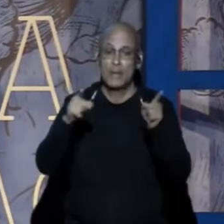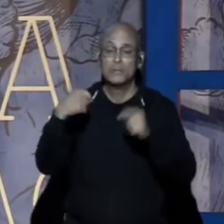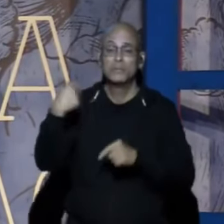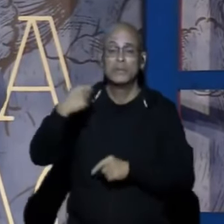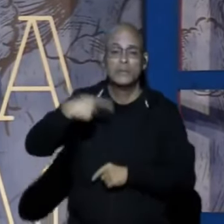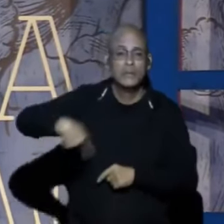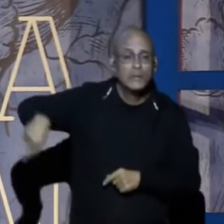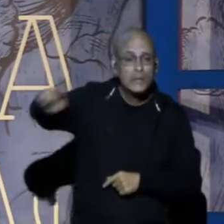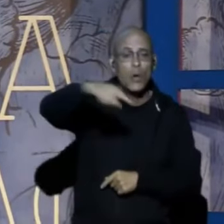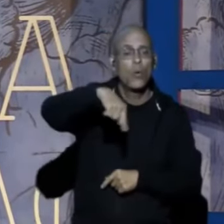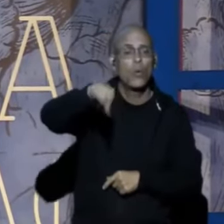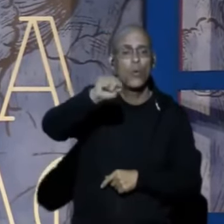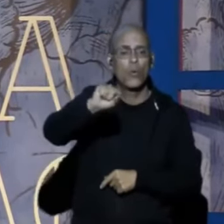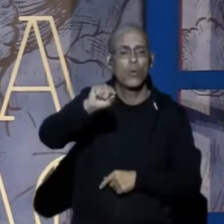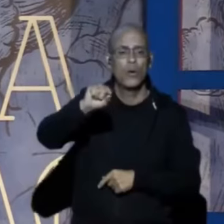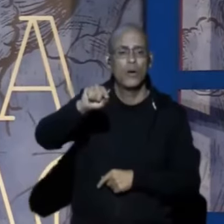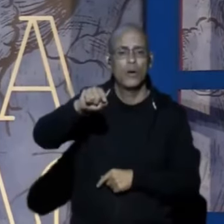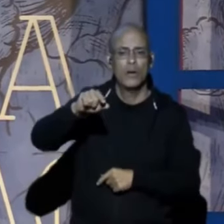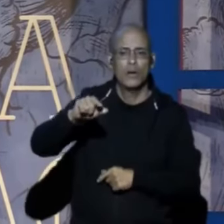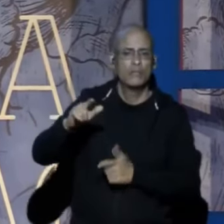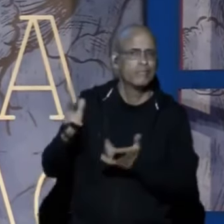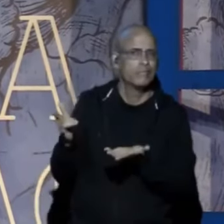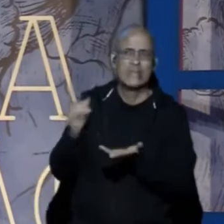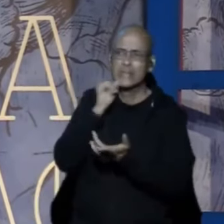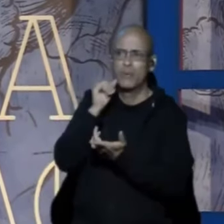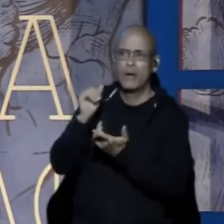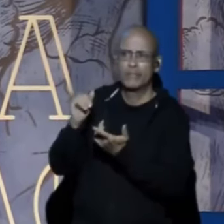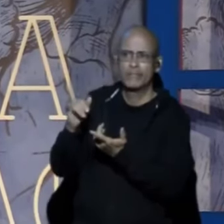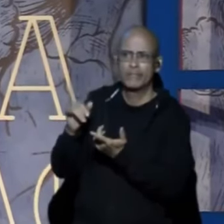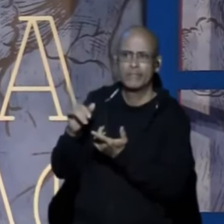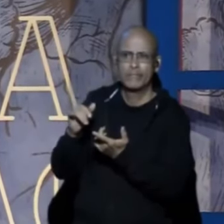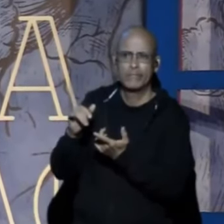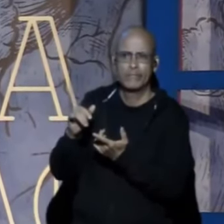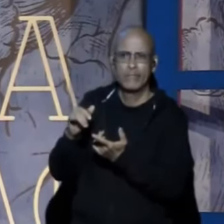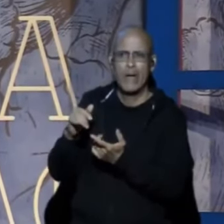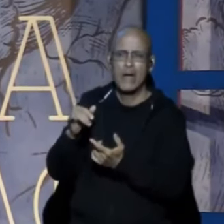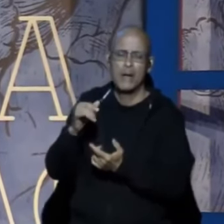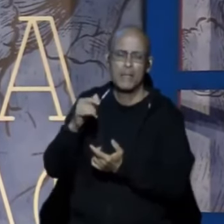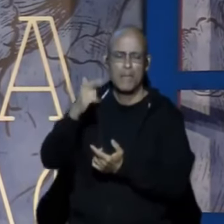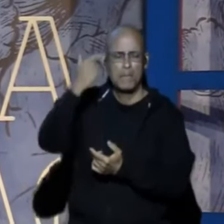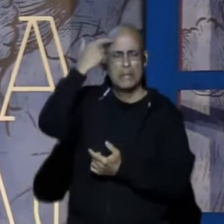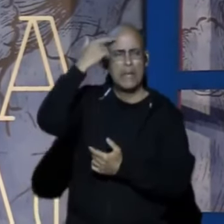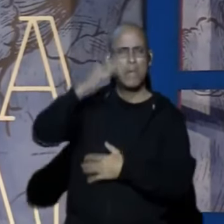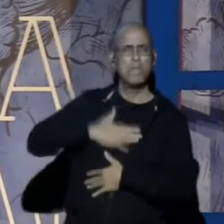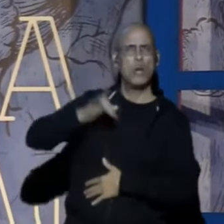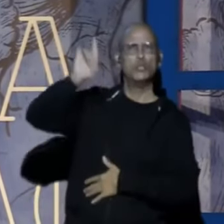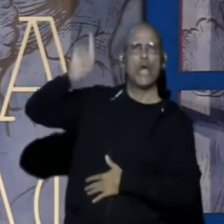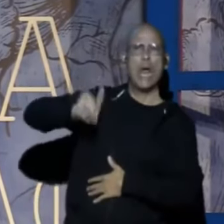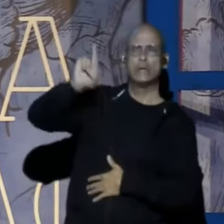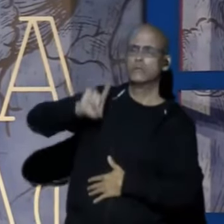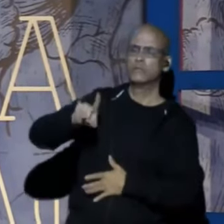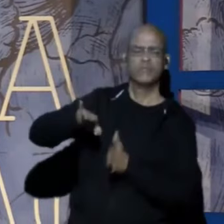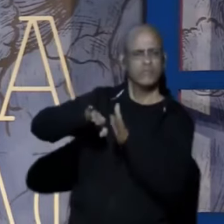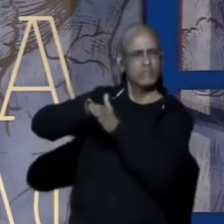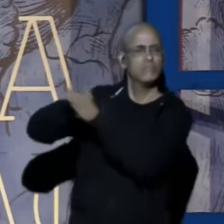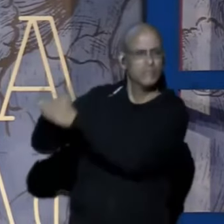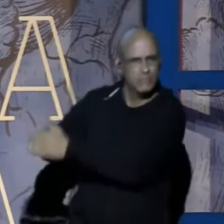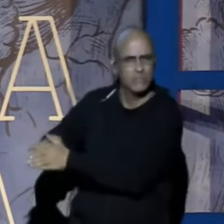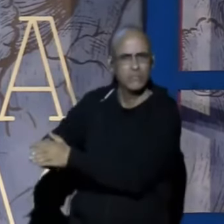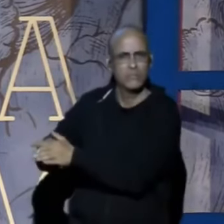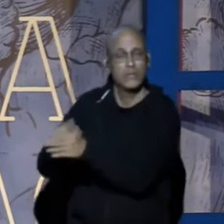disposição de abrir mão Daquilo que pretendemos ser nosso direito E vivermos